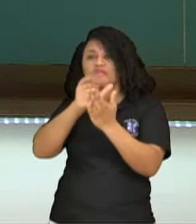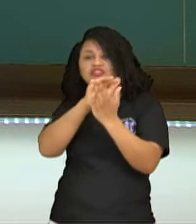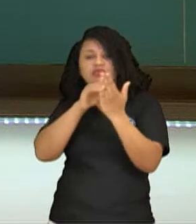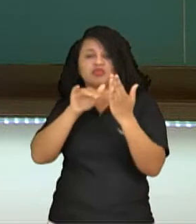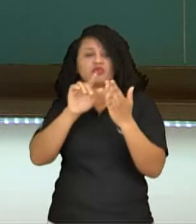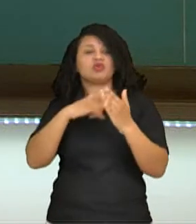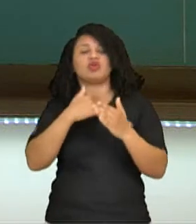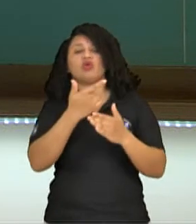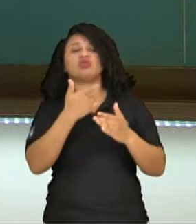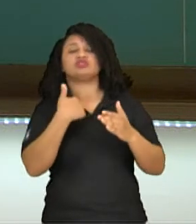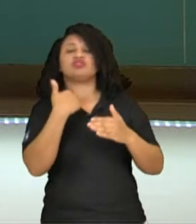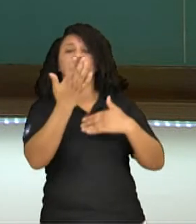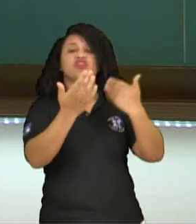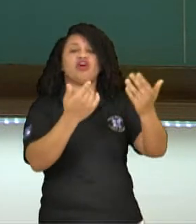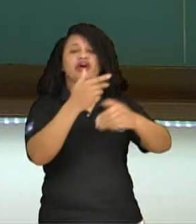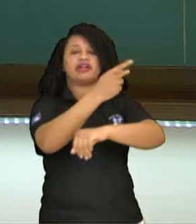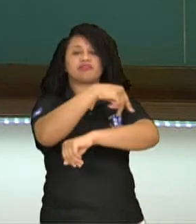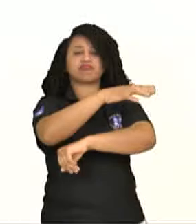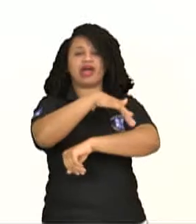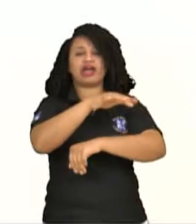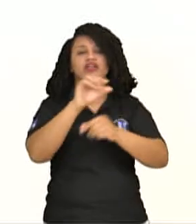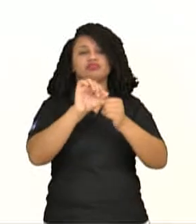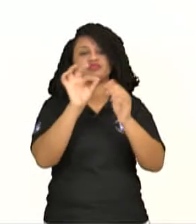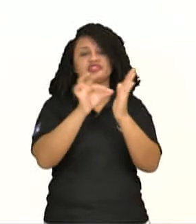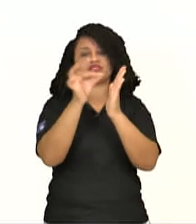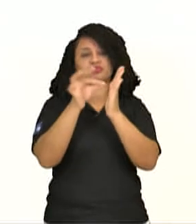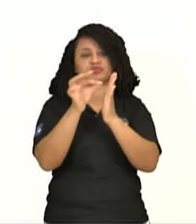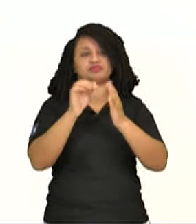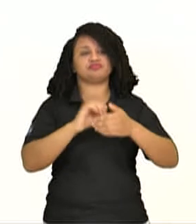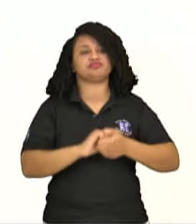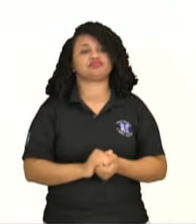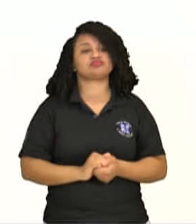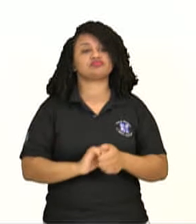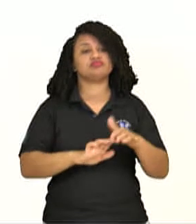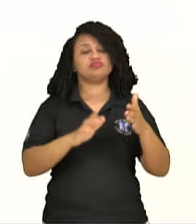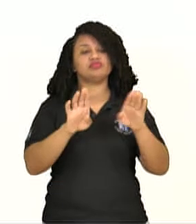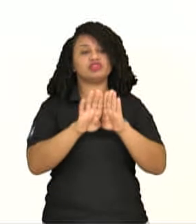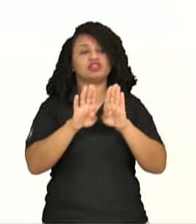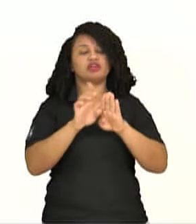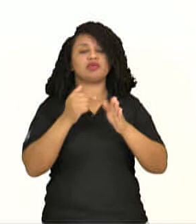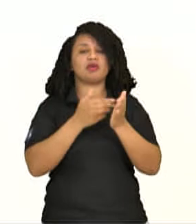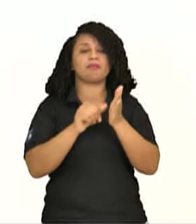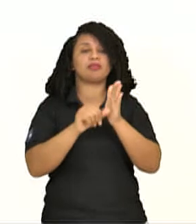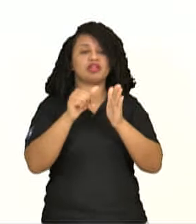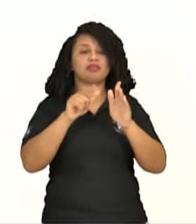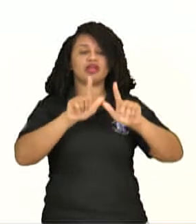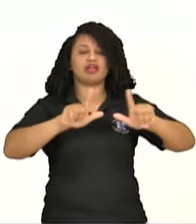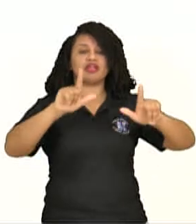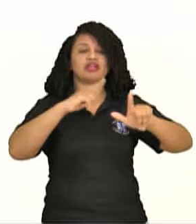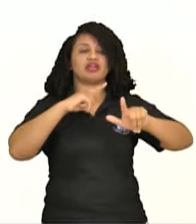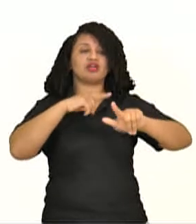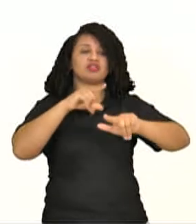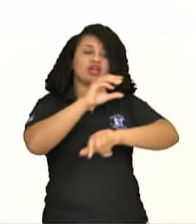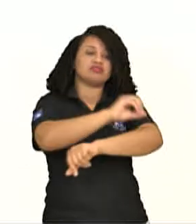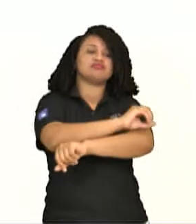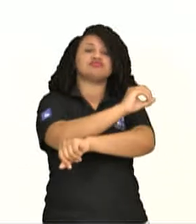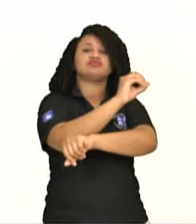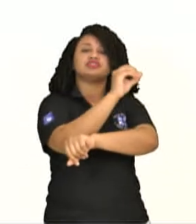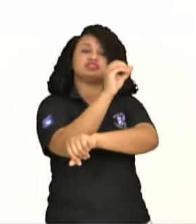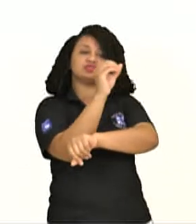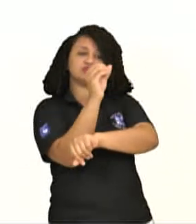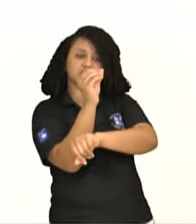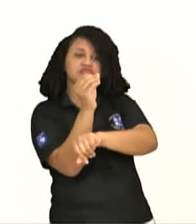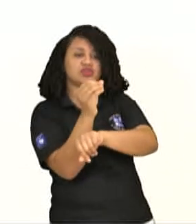então essa era a grande caracterização. Surge com o Impressão Nascer do Sol, a primeira obra, a Catetal de Juan, que faz justamente essa